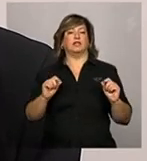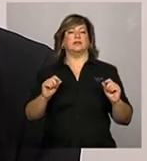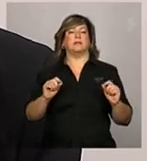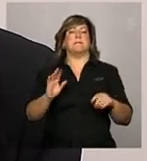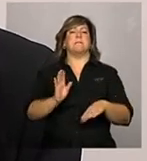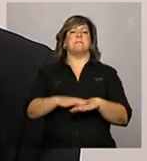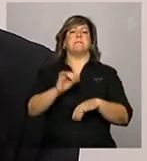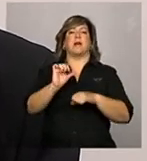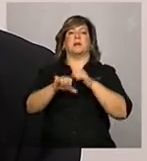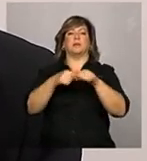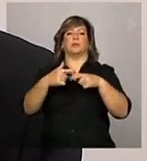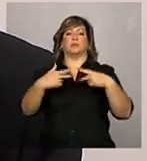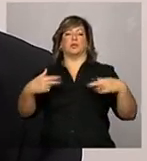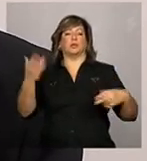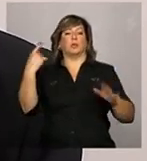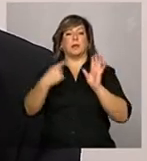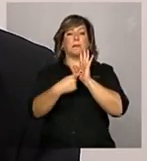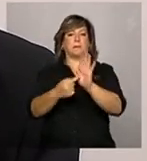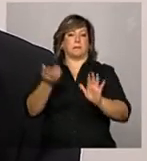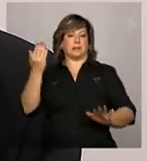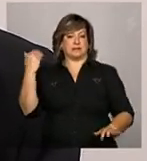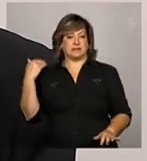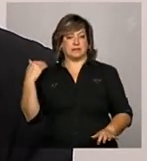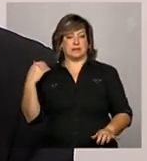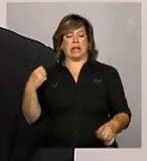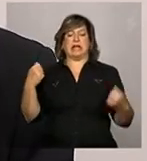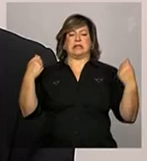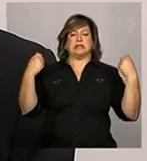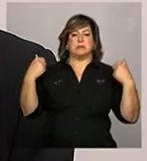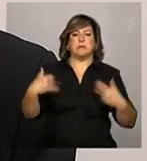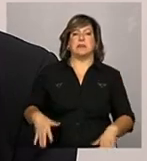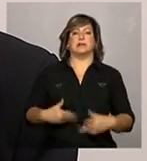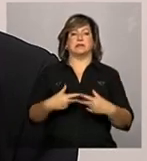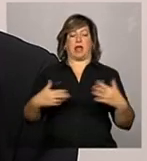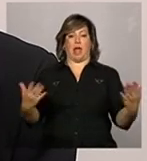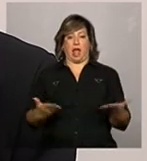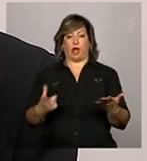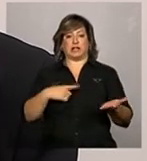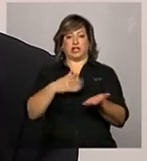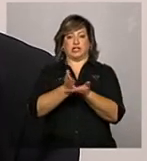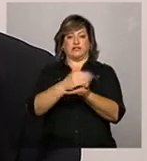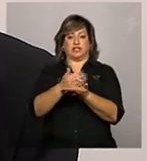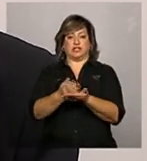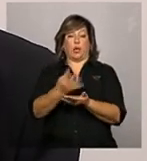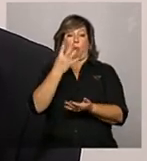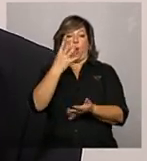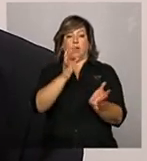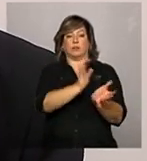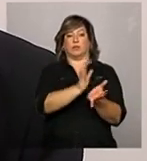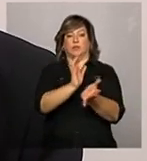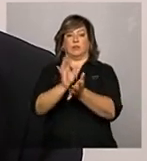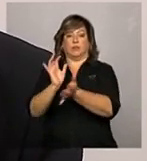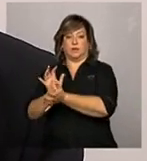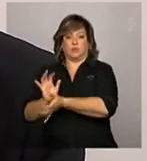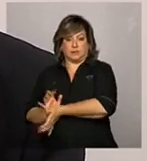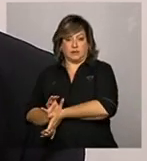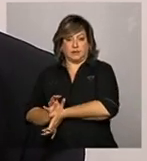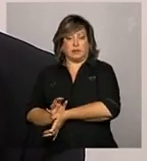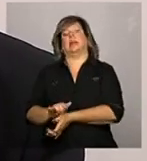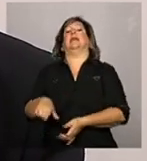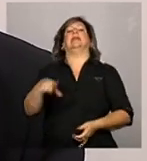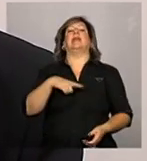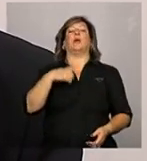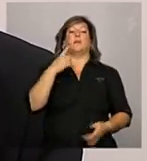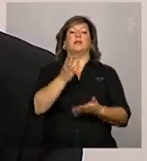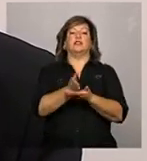do demonstrativo passado. As despesas agora estão divididas em quatro categorias, ou seja, existe uma divisão